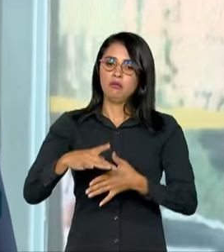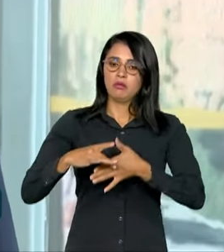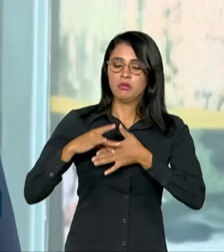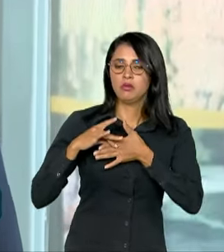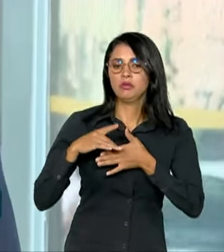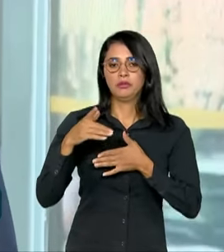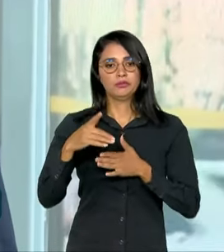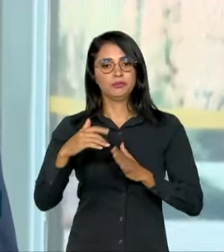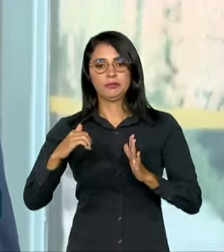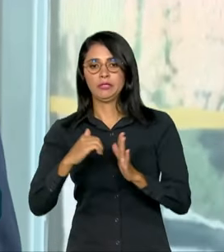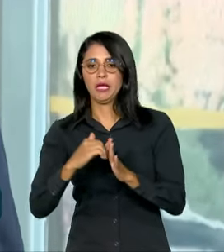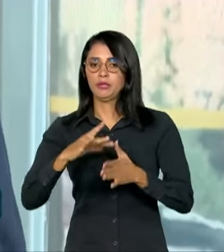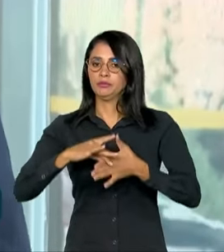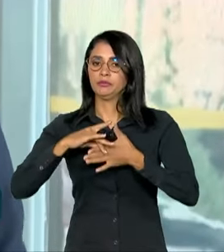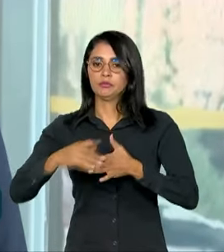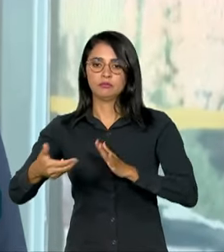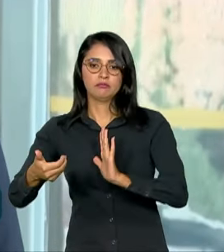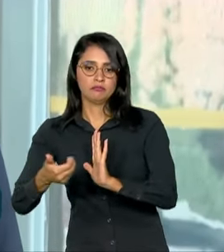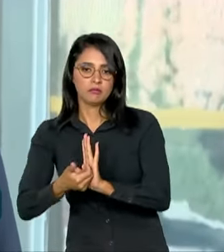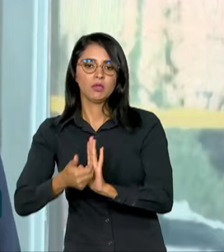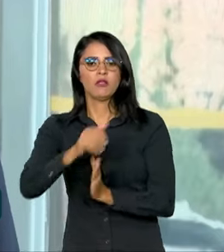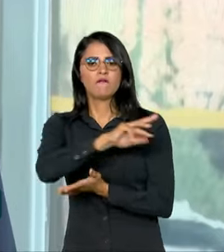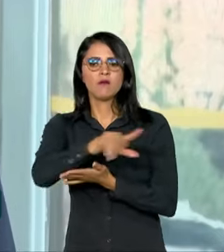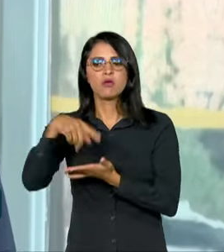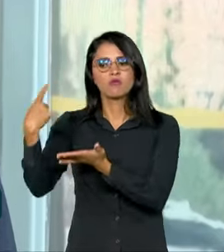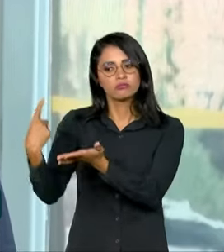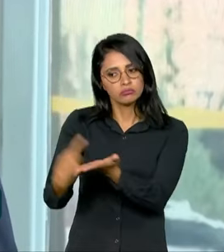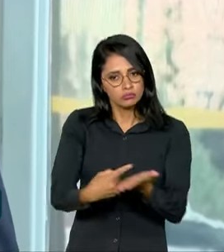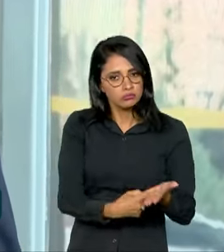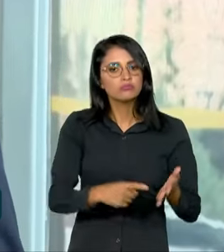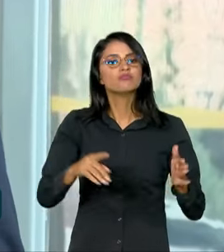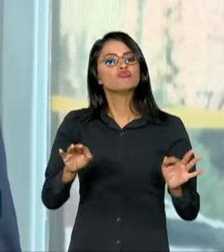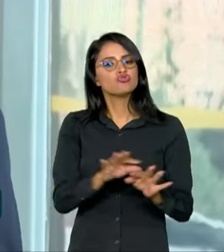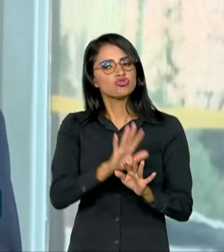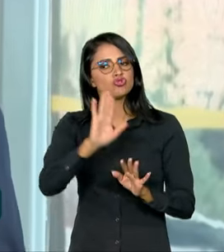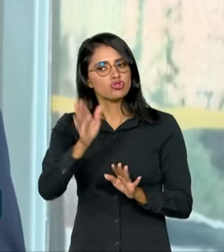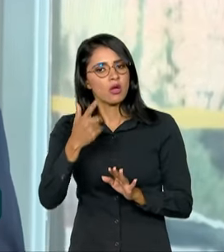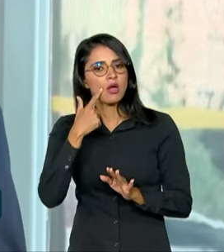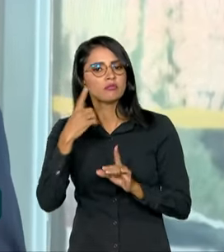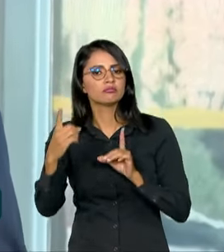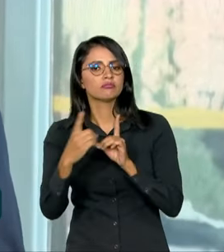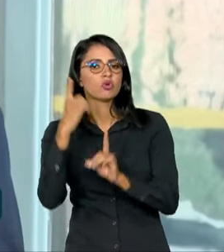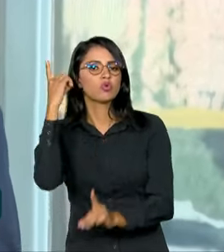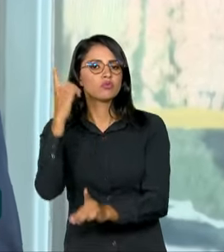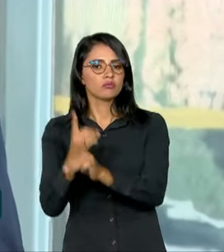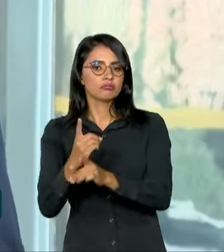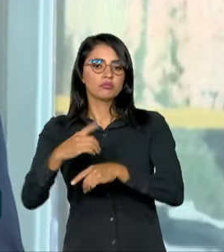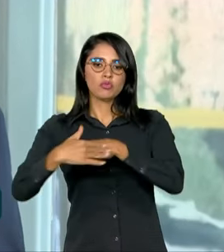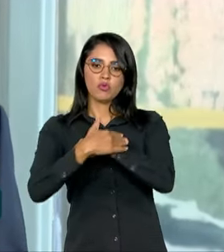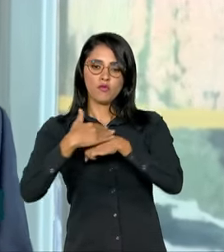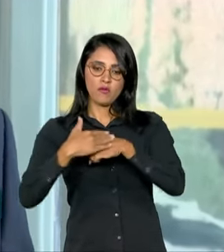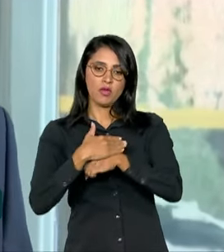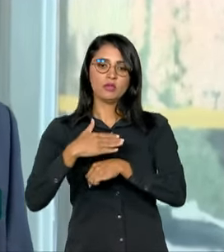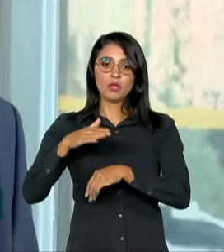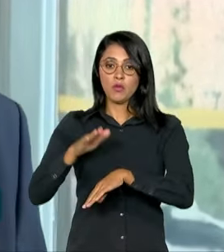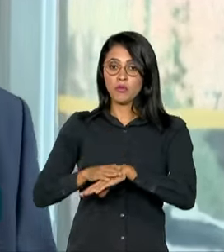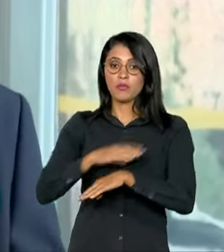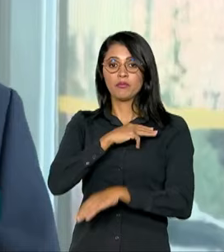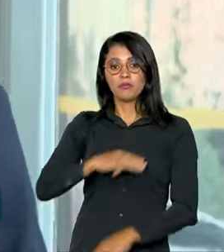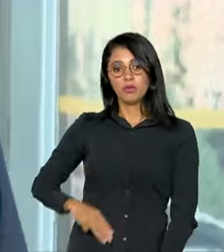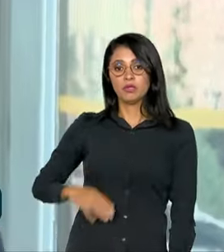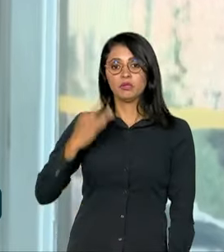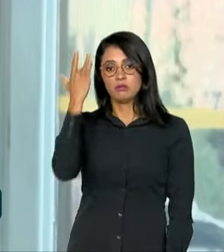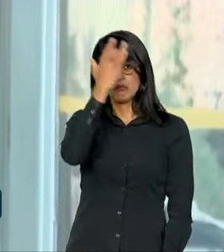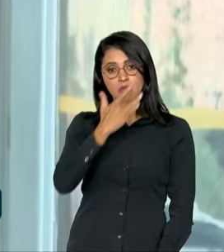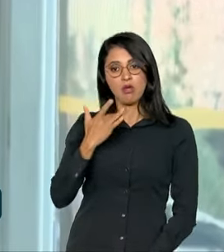governo na Câmara. Temos feito uma agenda de conversa com esses líderes. O próprio ministro Fernando Haddad tem conduzido diálogos com o presidente